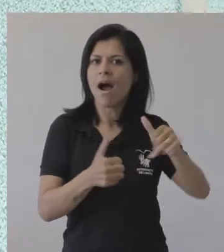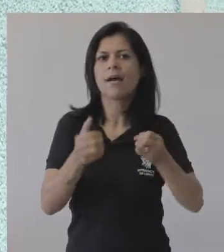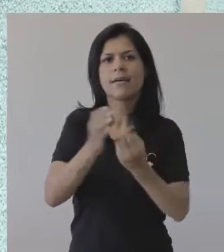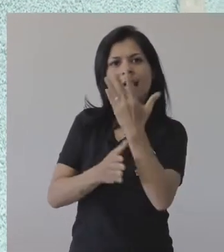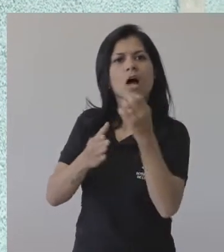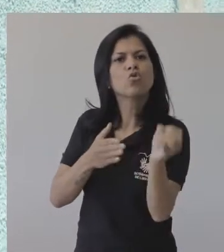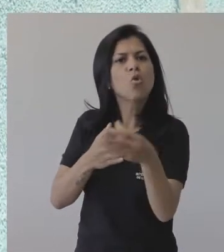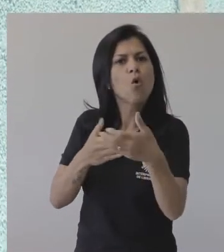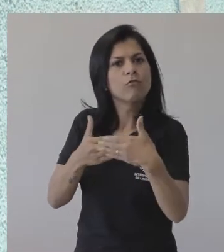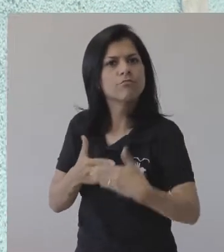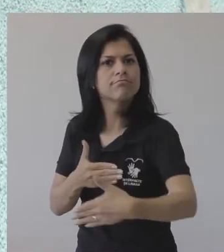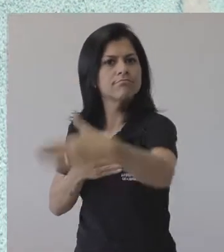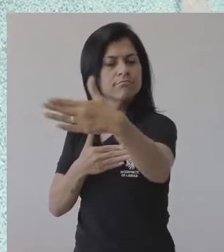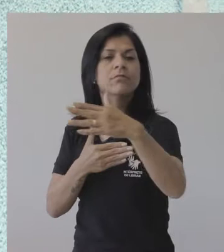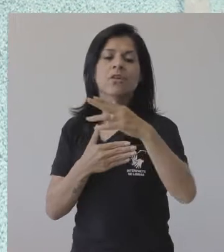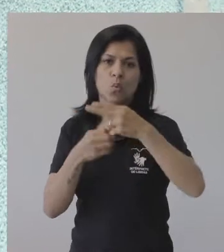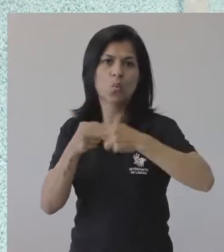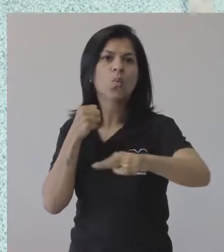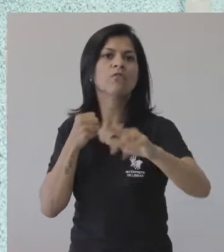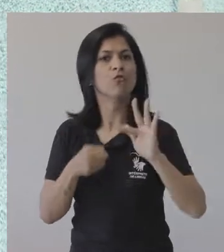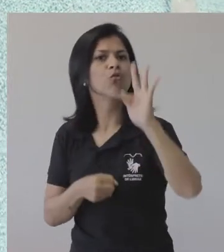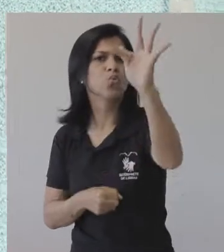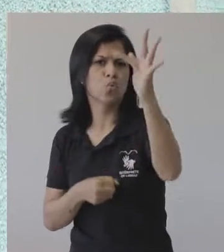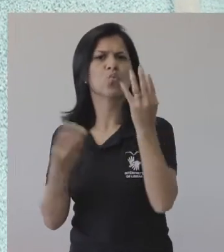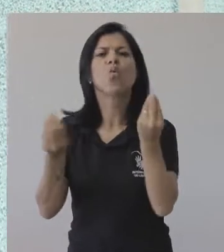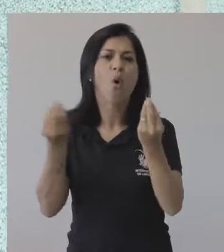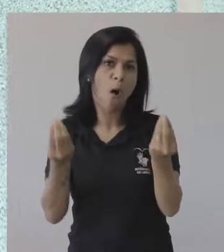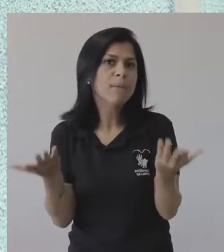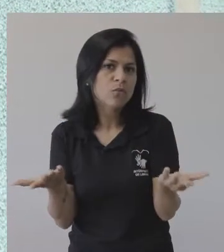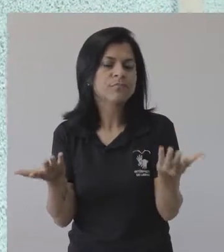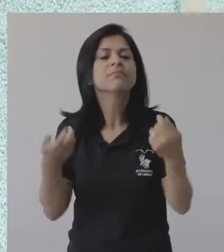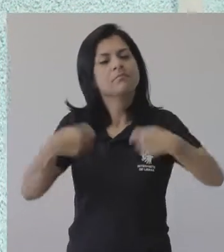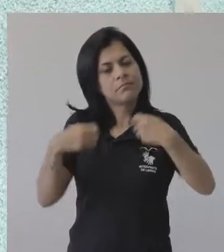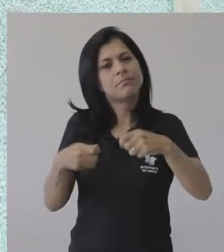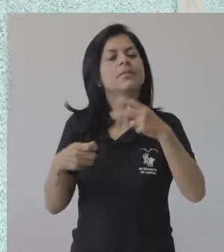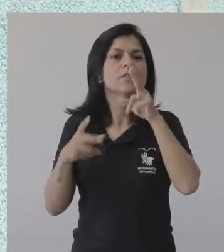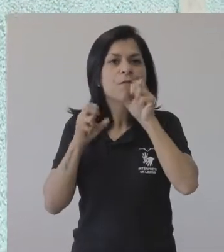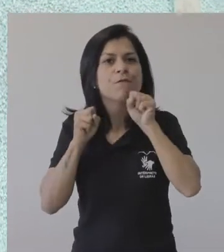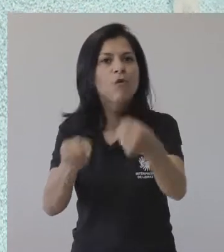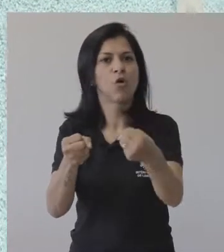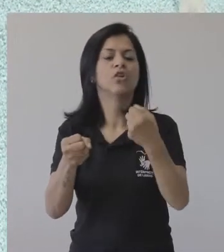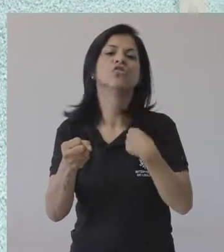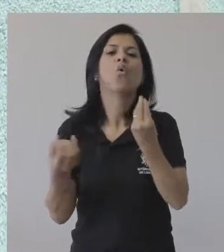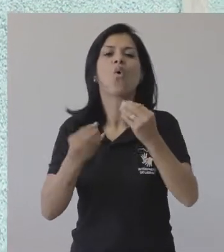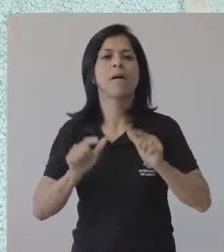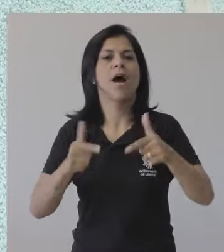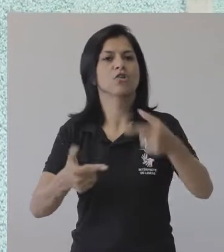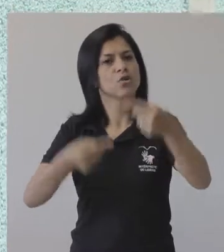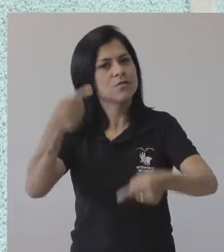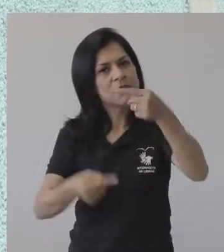construir uma agenda propositiva para a universidade. Então, uma agenda para o nosso futuro, né? Como consolidar as ações